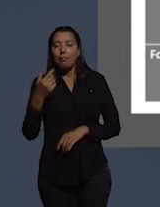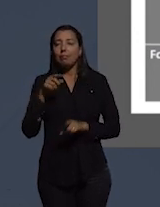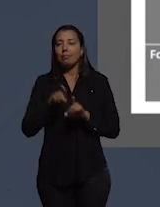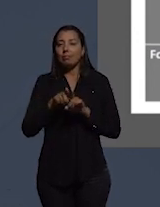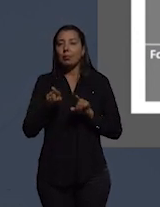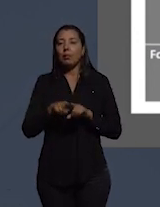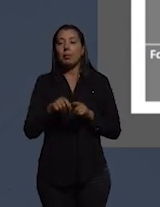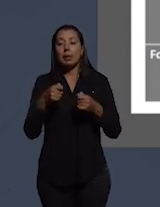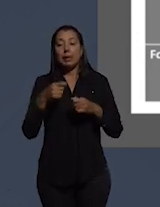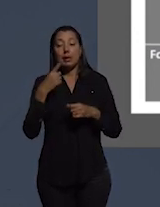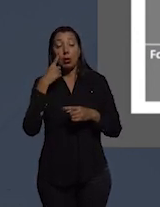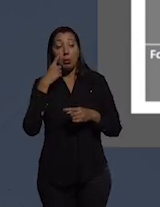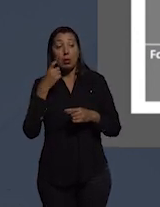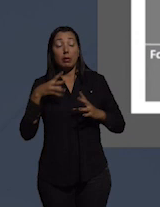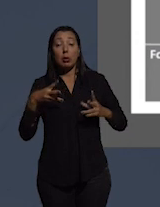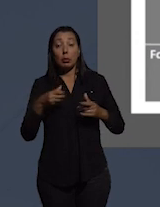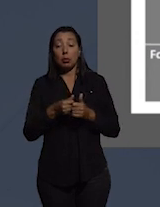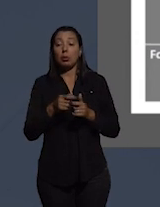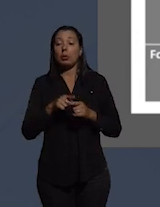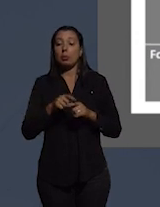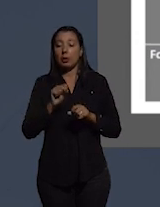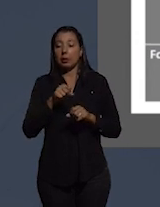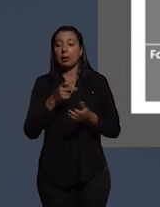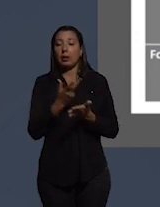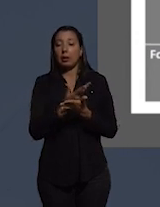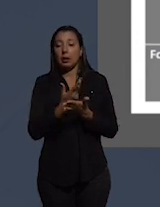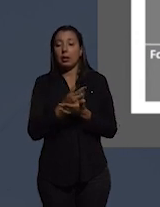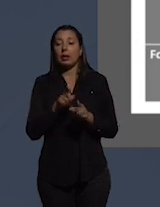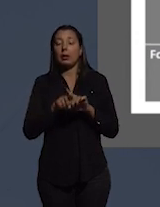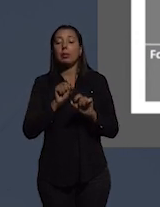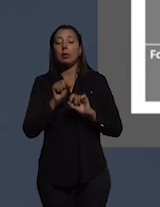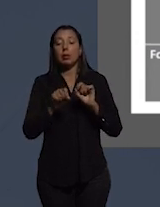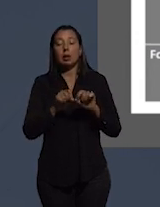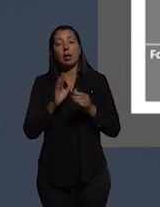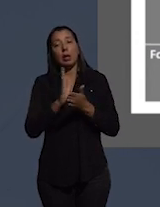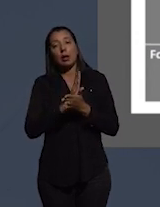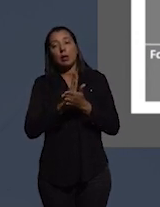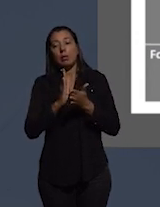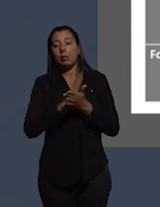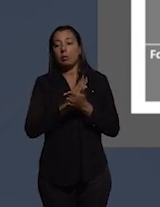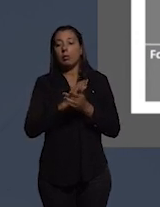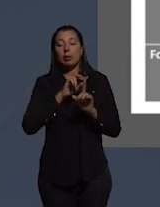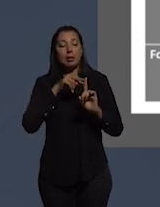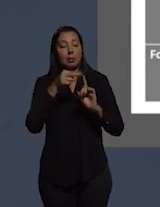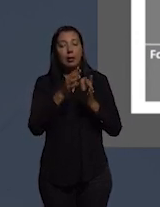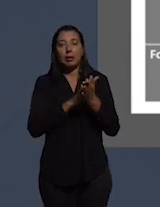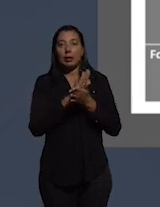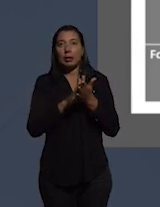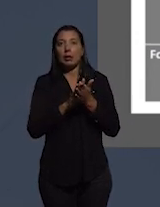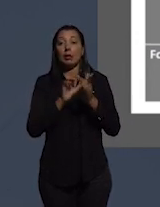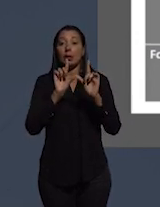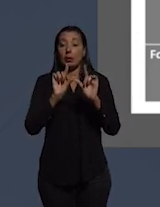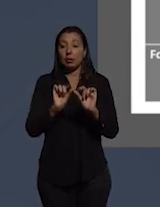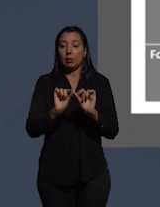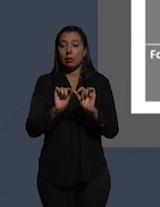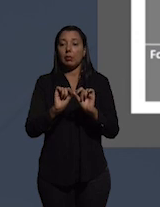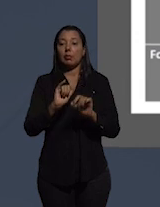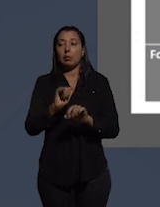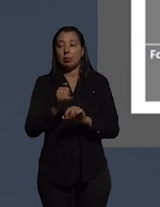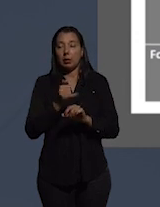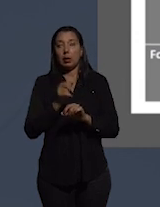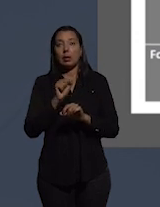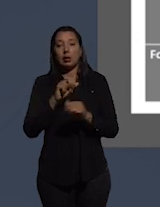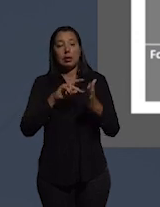temos que observar todos os fatores de forma a não negligenciar nenhum aspecto então redução de oportunidade